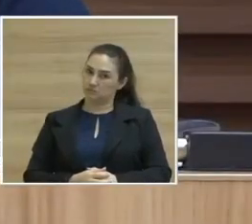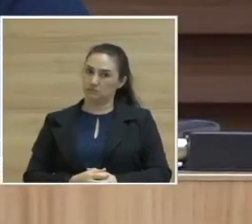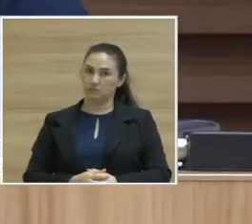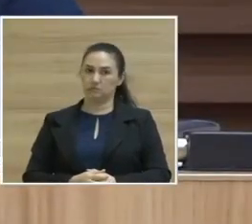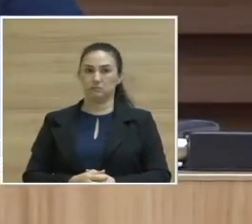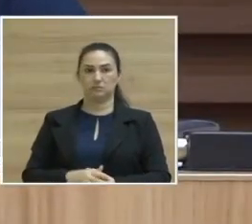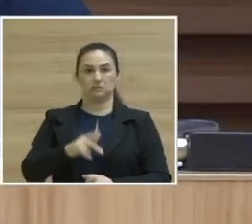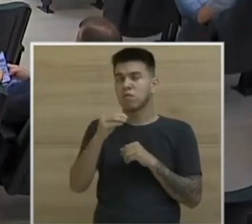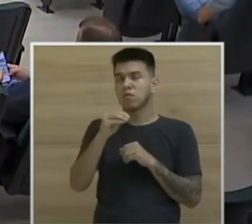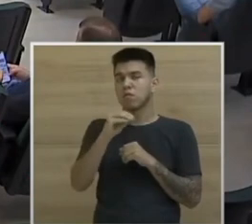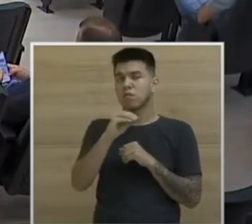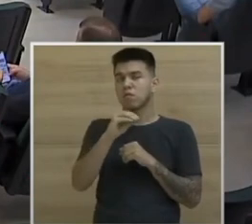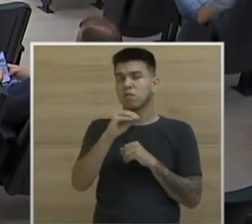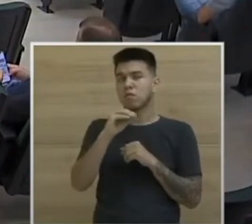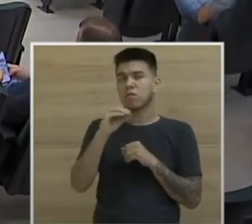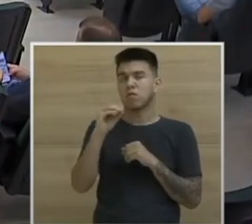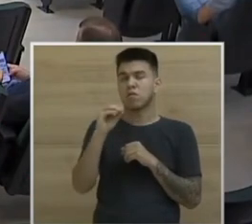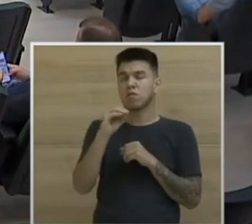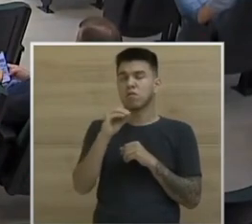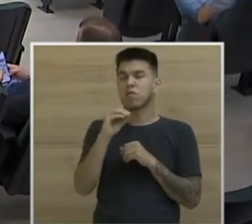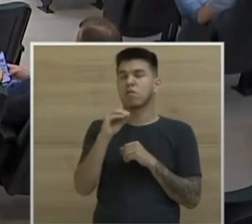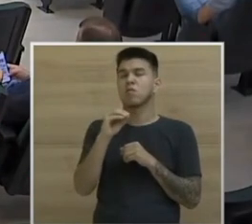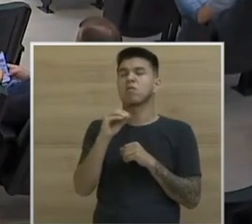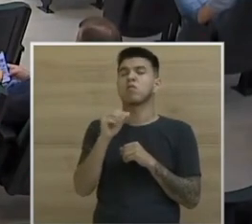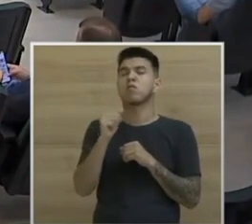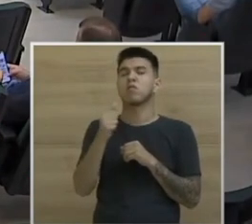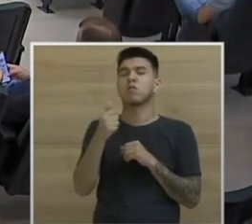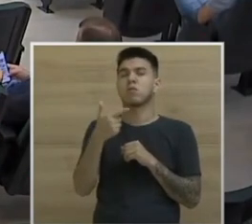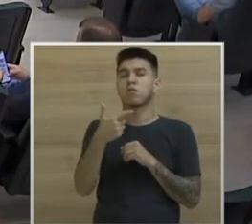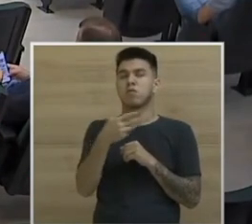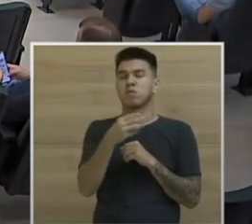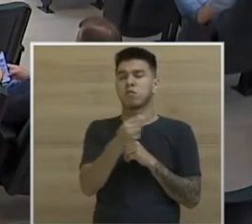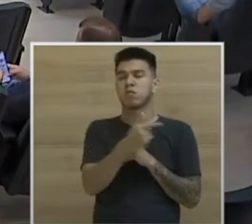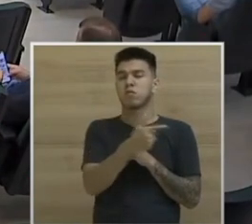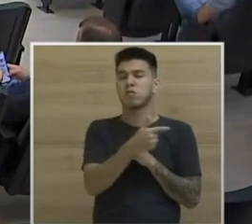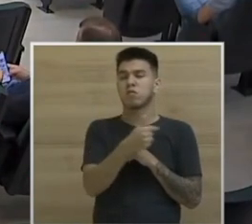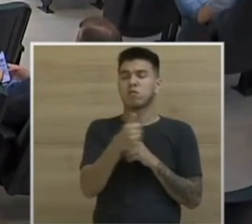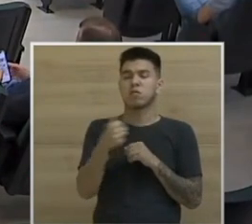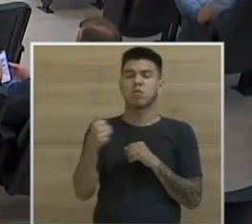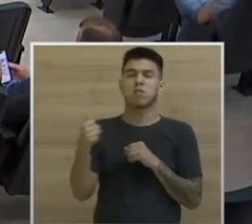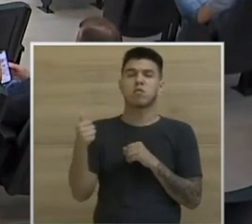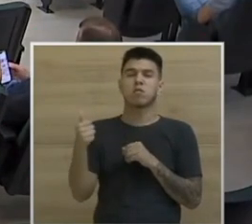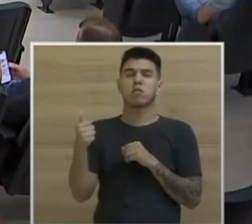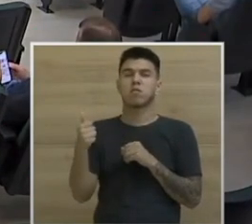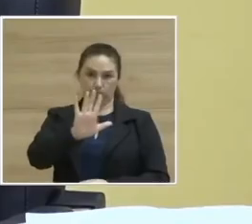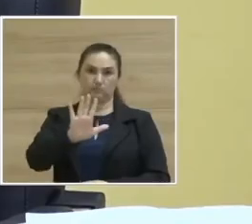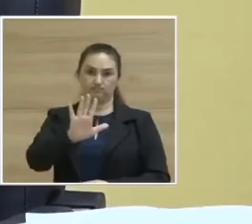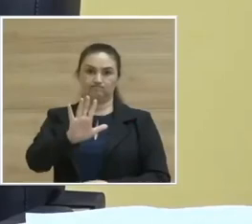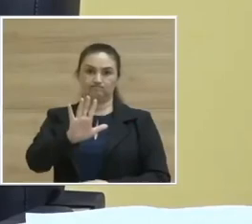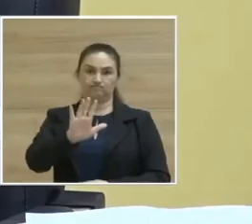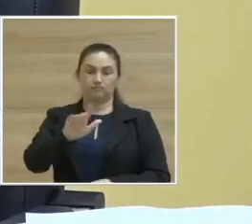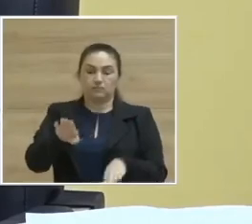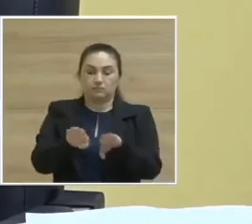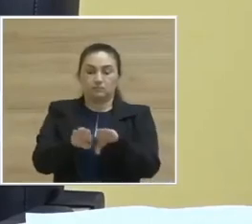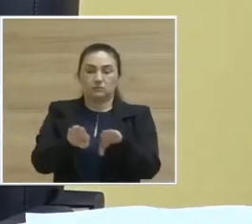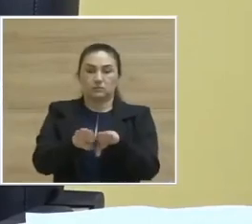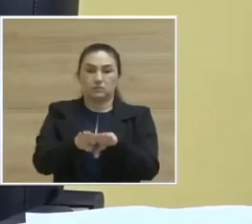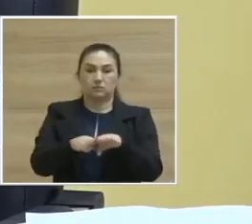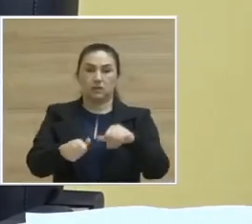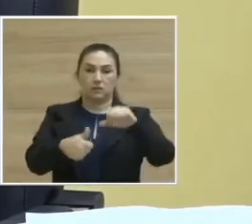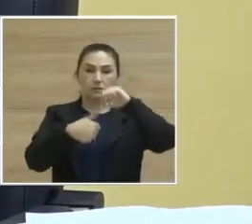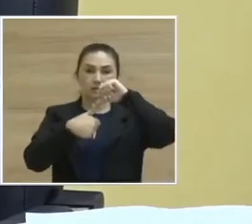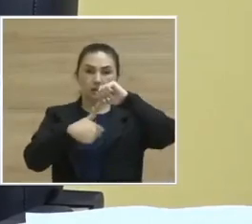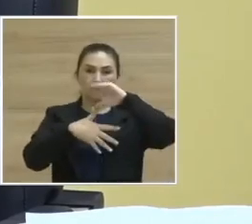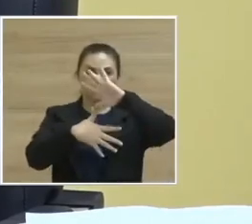contato com cidades da Europa e mesmo aqui das Américas para serem cidades irmãs de Pato Branco. Então, dentro desse contexto, o